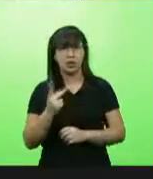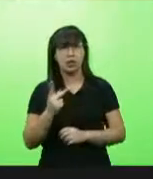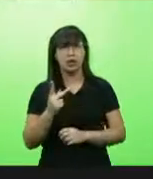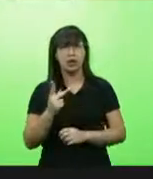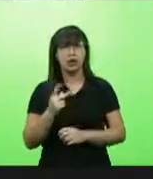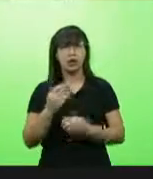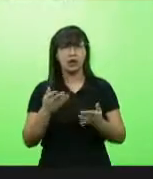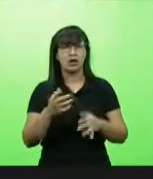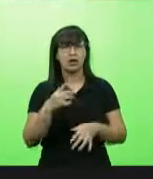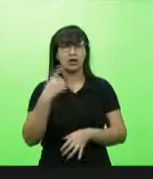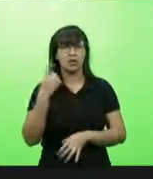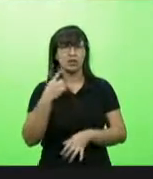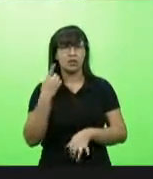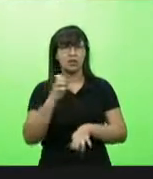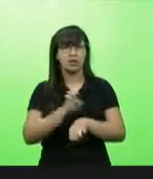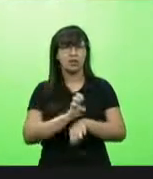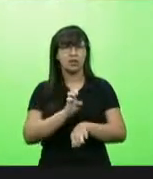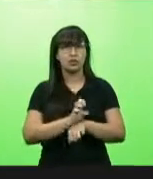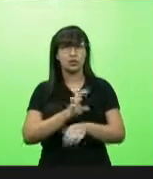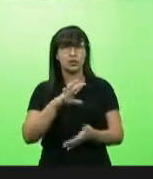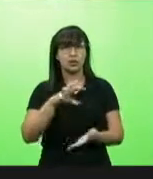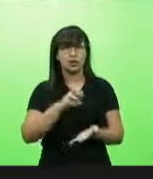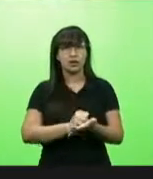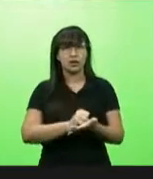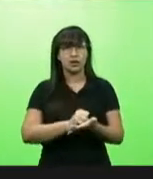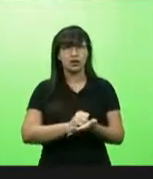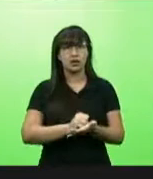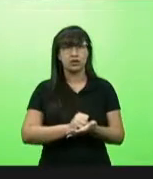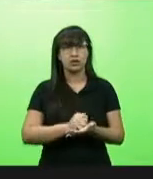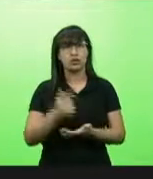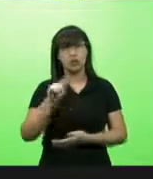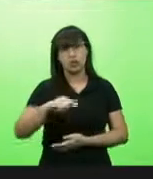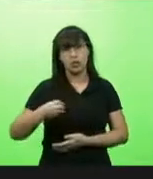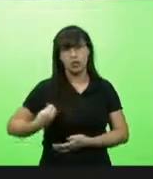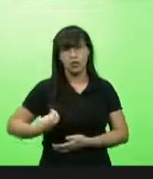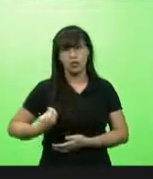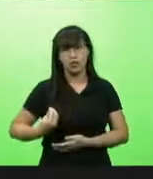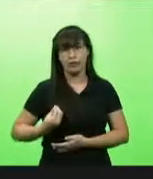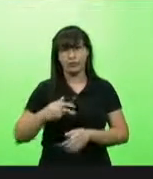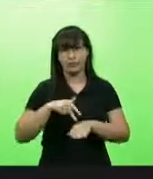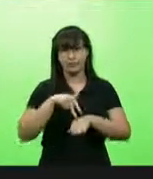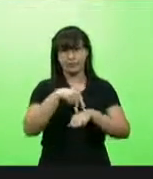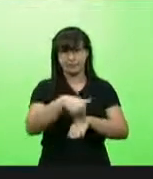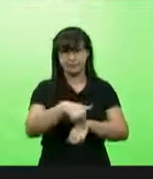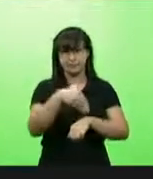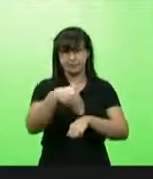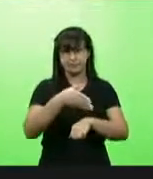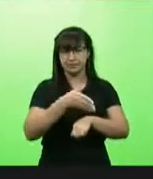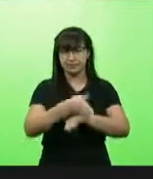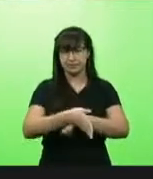estaduais que registrem novamente as suas presenças para a verificação de quórum.